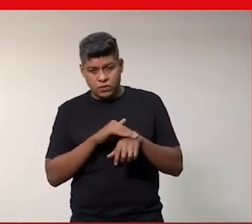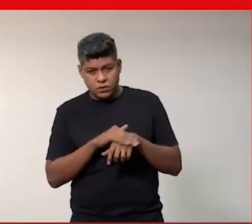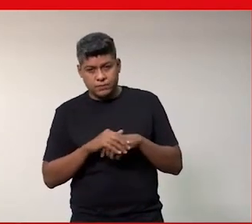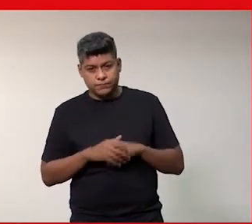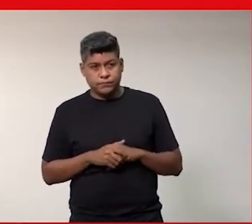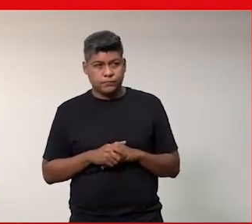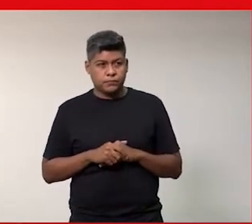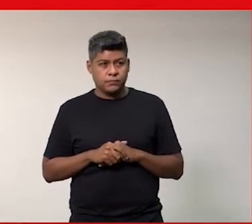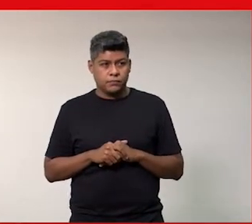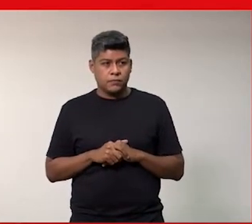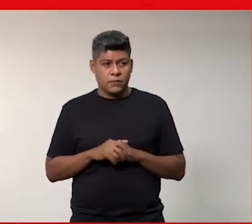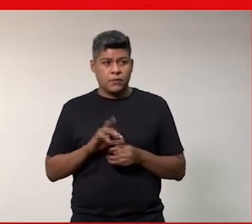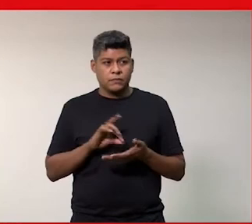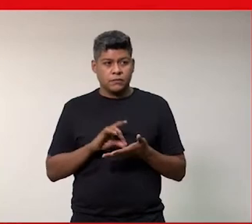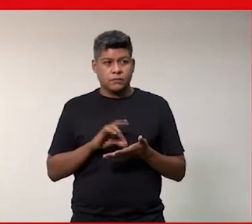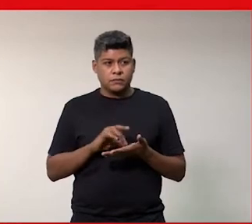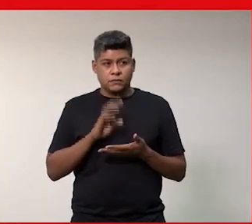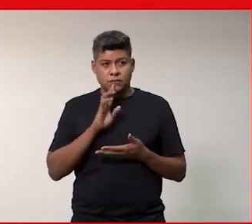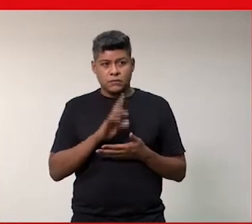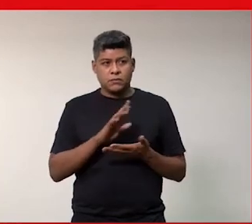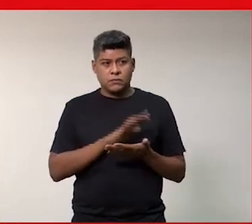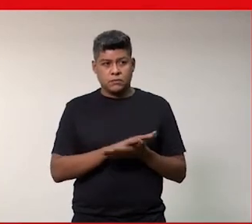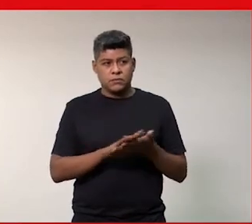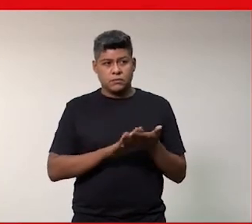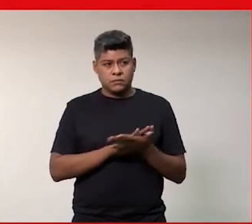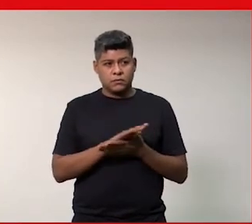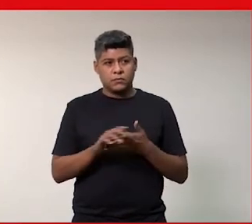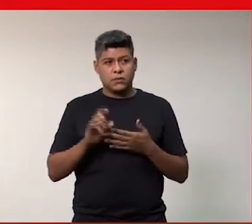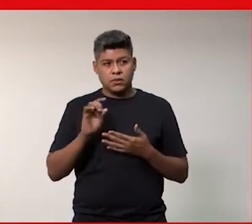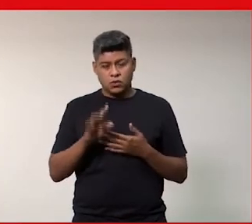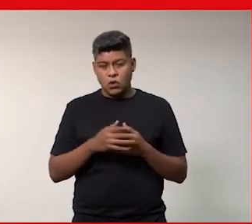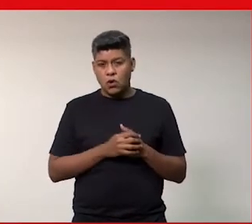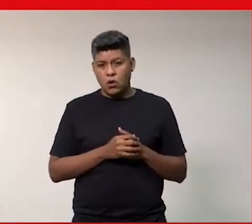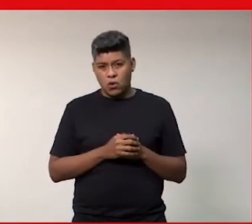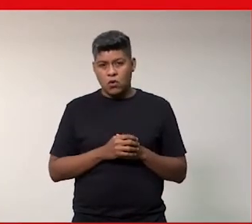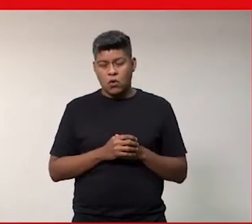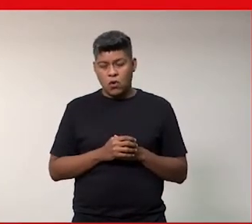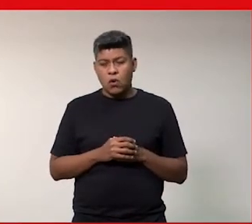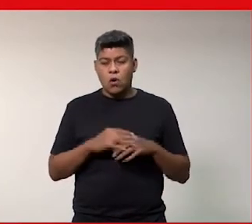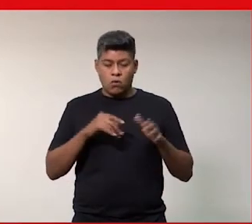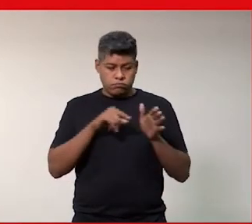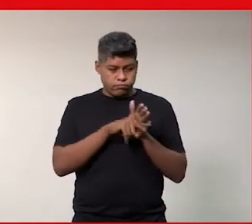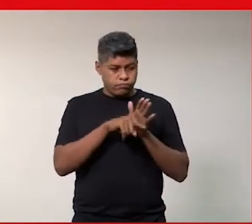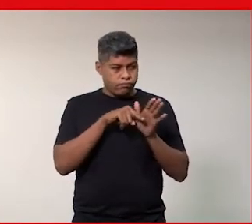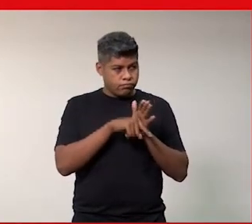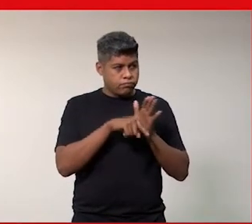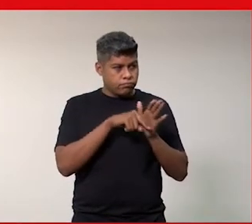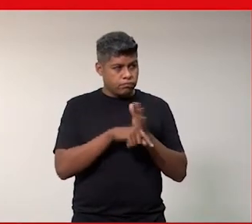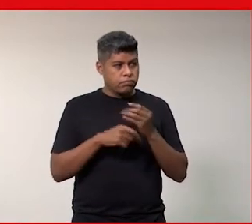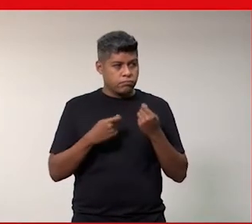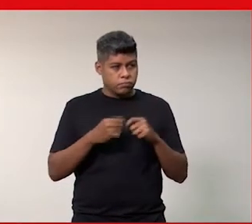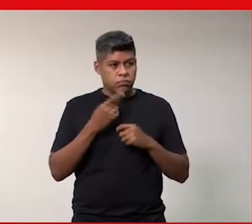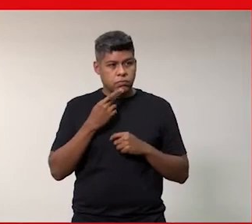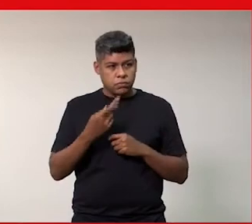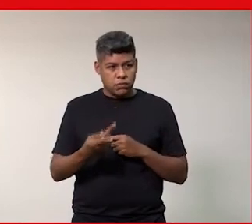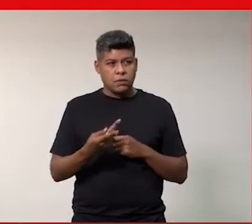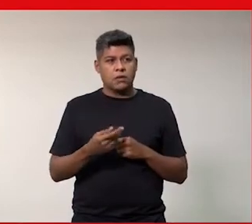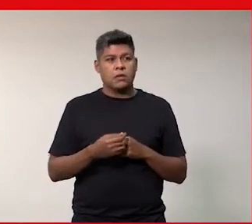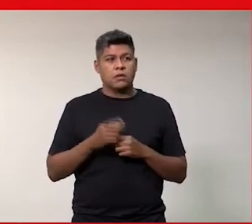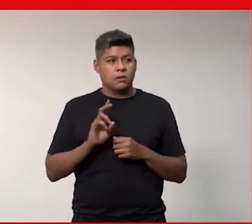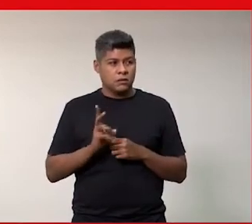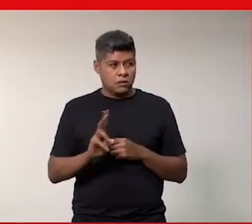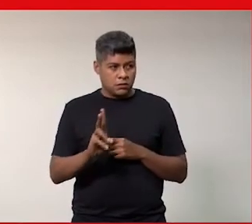na verdade acho que eu nem respondi eu só acho que são questões que a gente precisa falar e falar